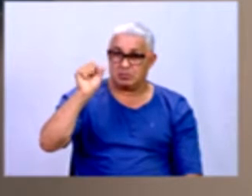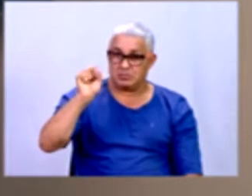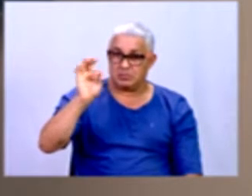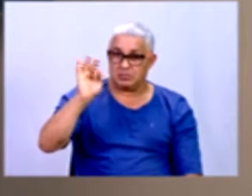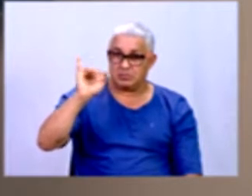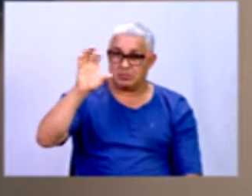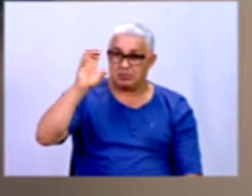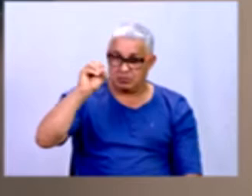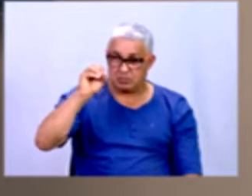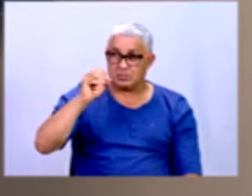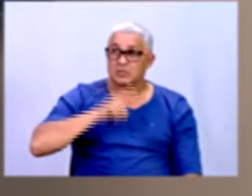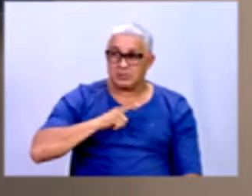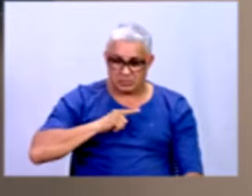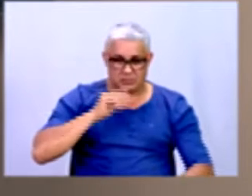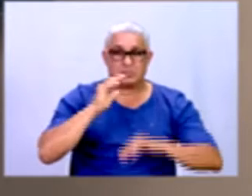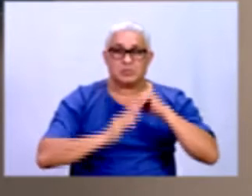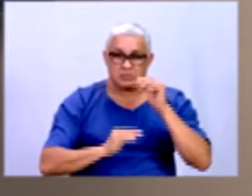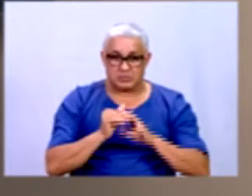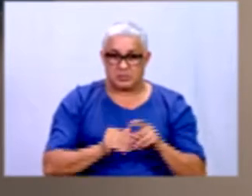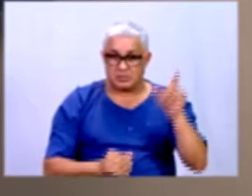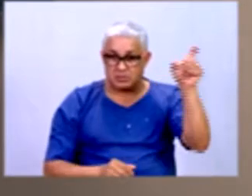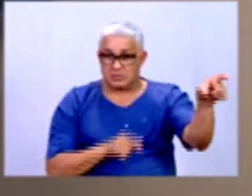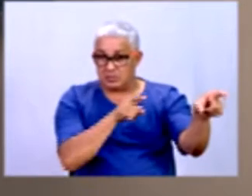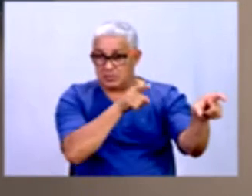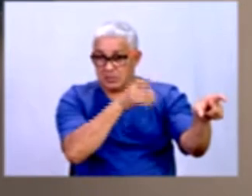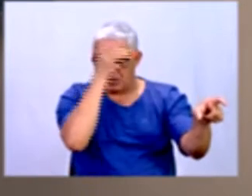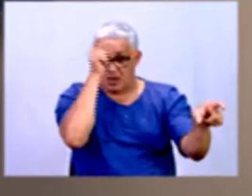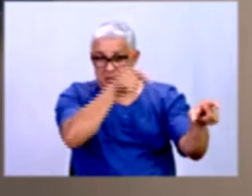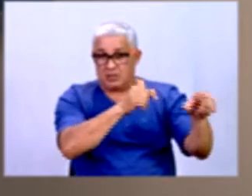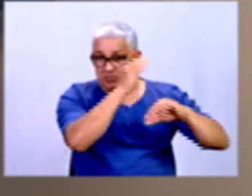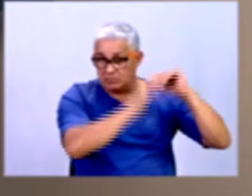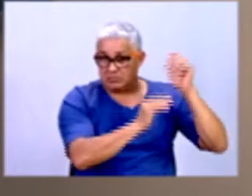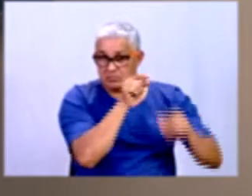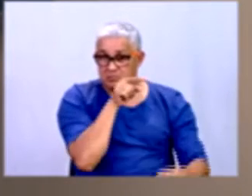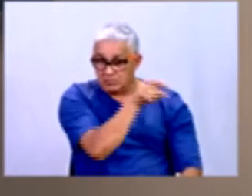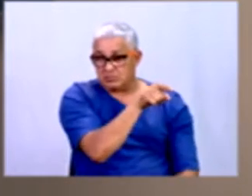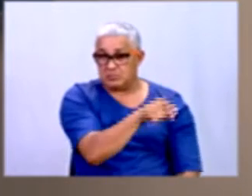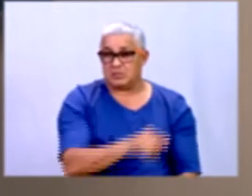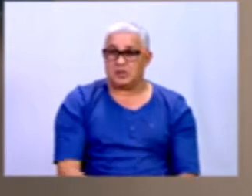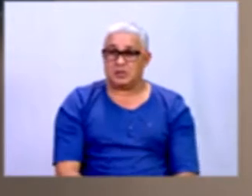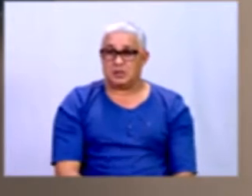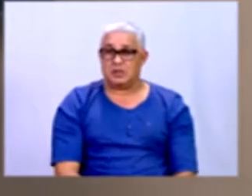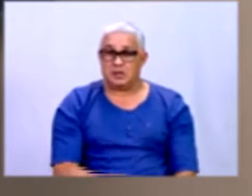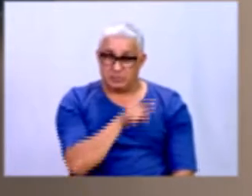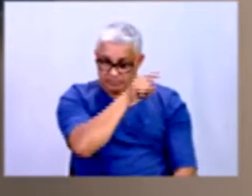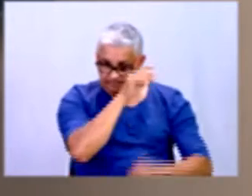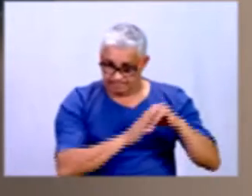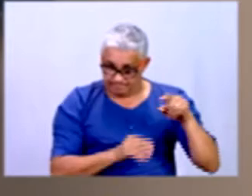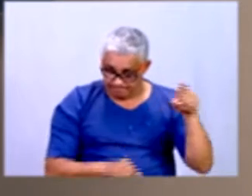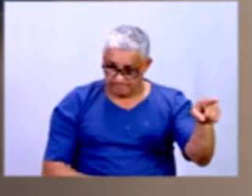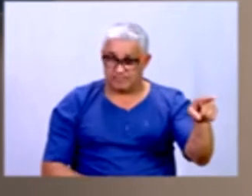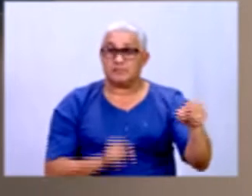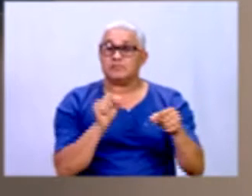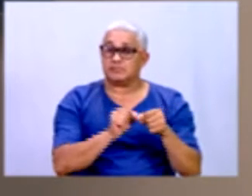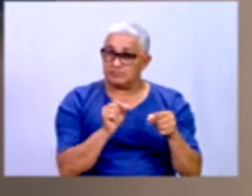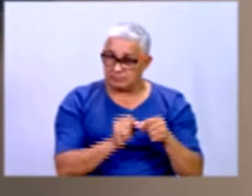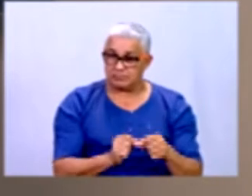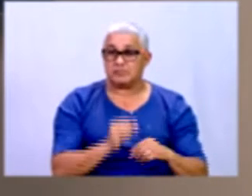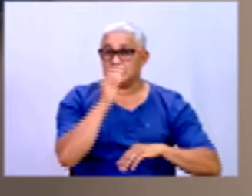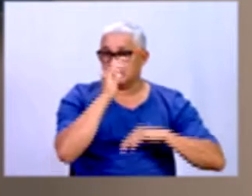profissão, então, ele, no caso, esse profissional, ele faz isso.